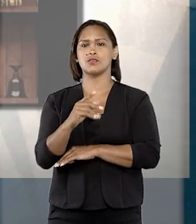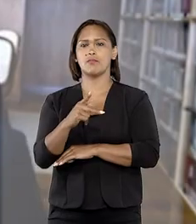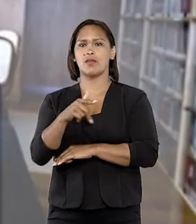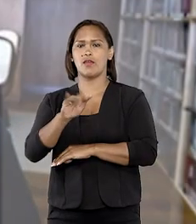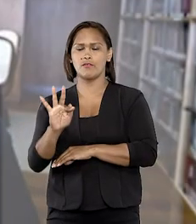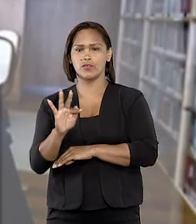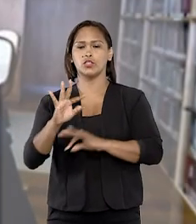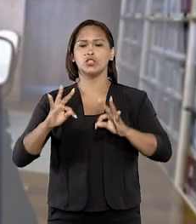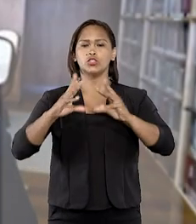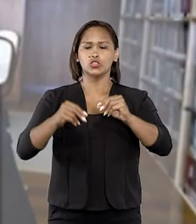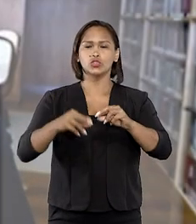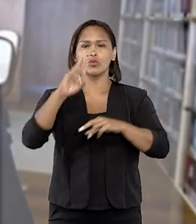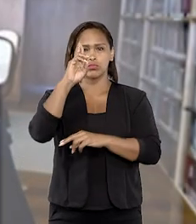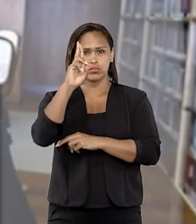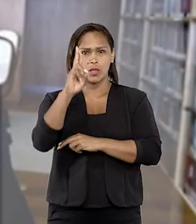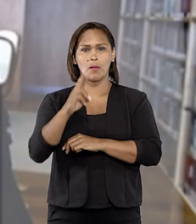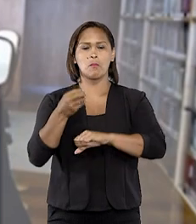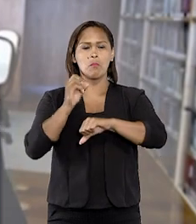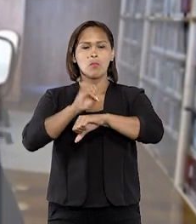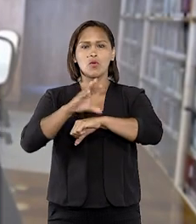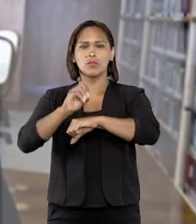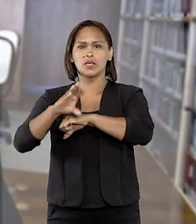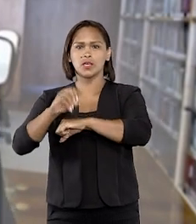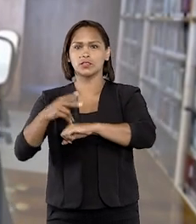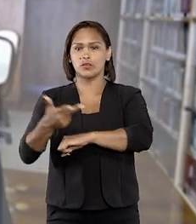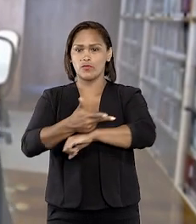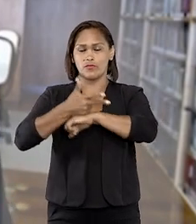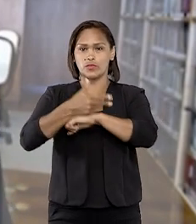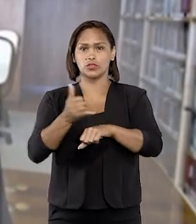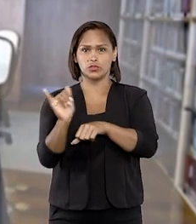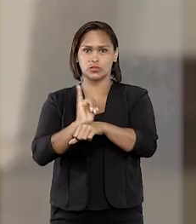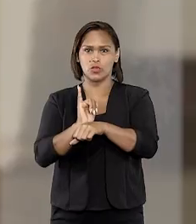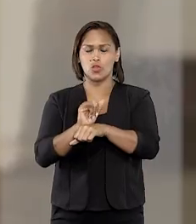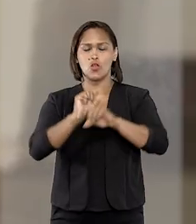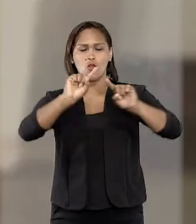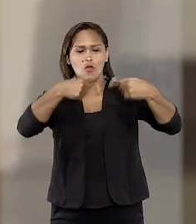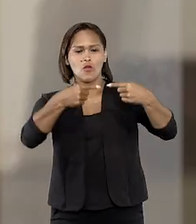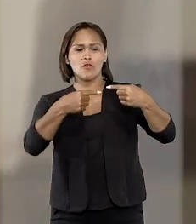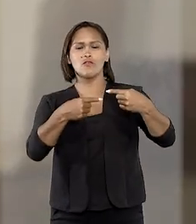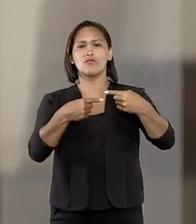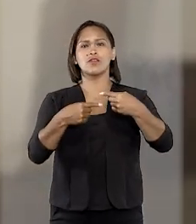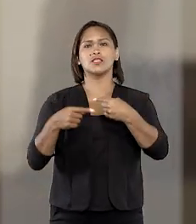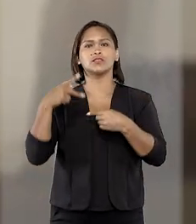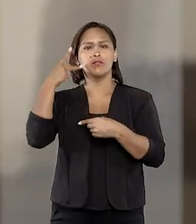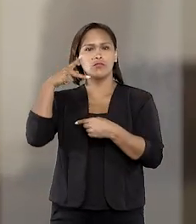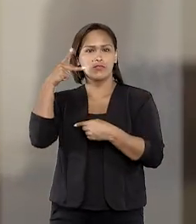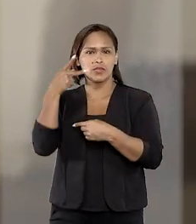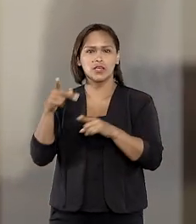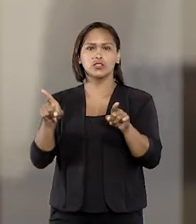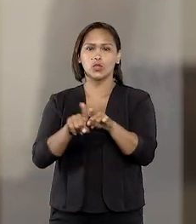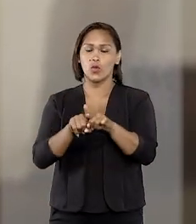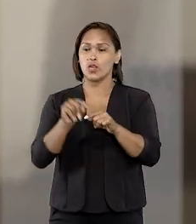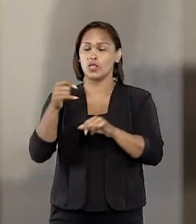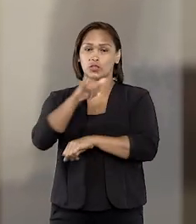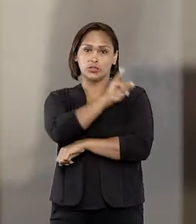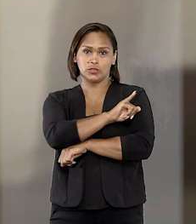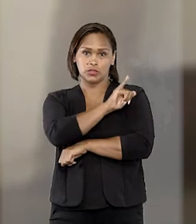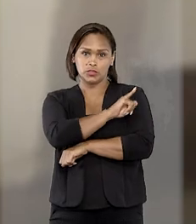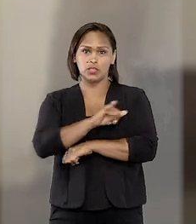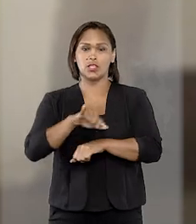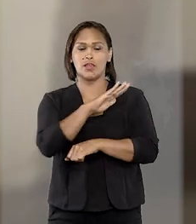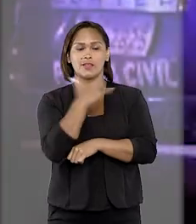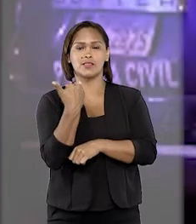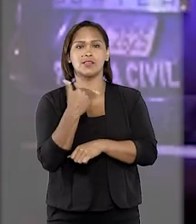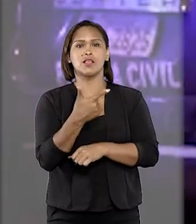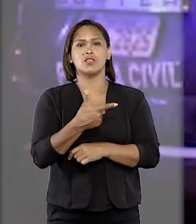CPF dos usuários responsáveis pela publicação de vídeos no YouTube com ofensas à memória da vereadora Marielle Franco, do Rio